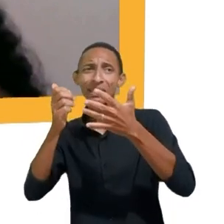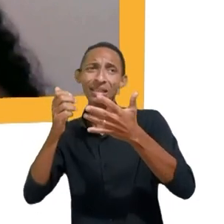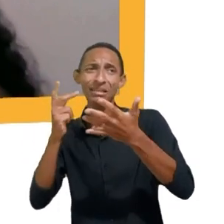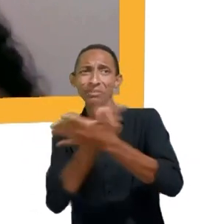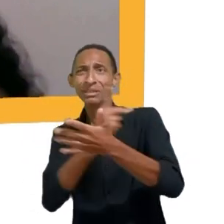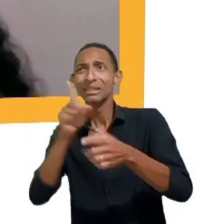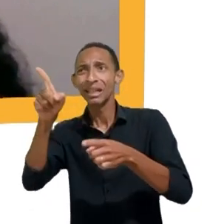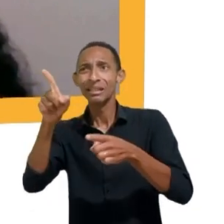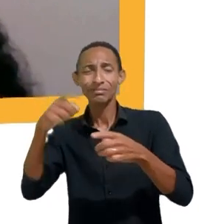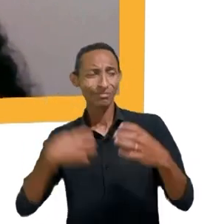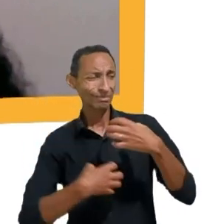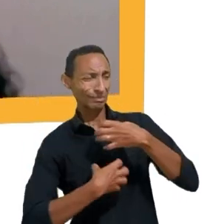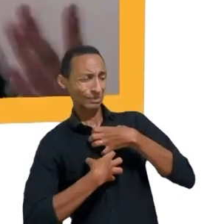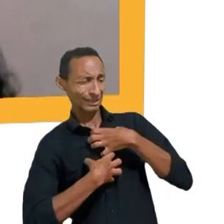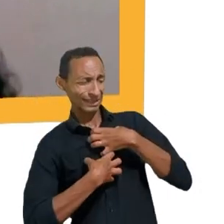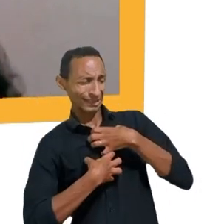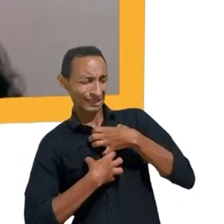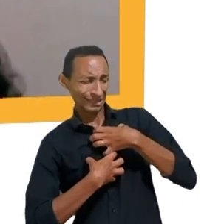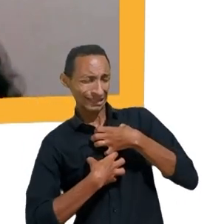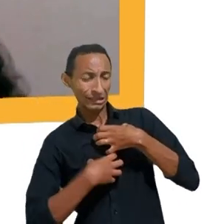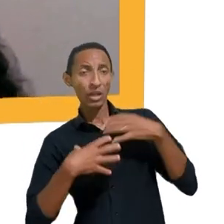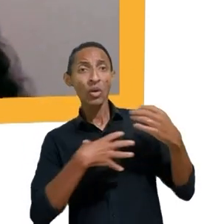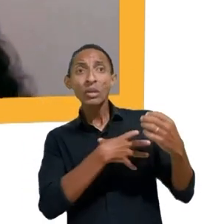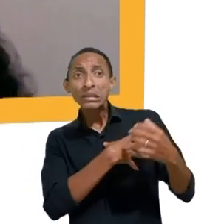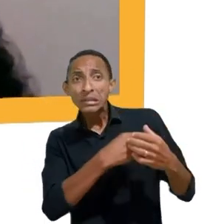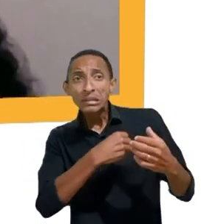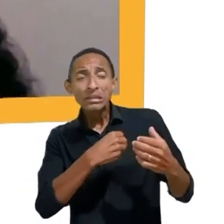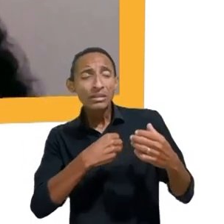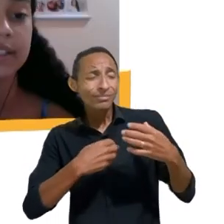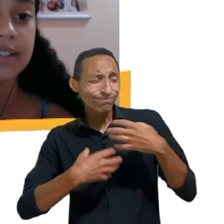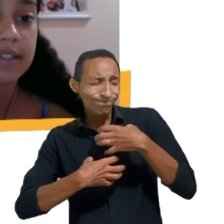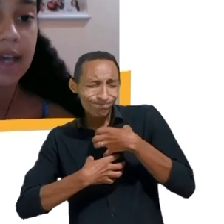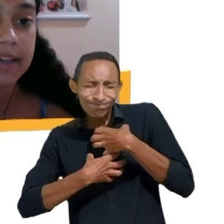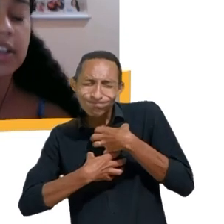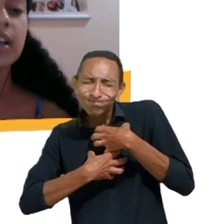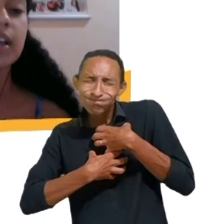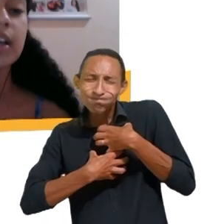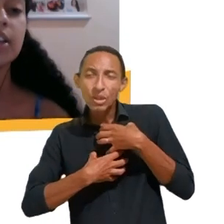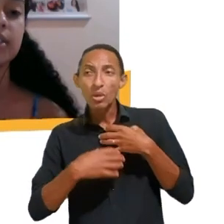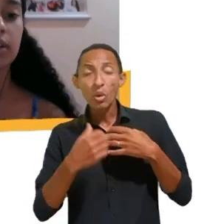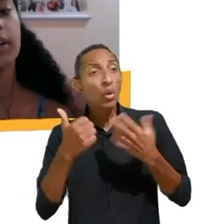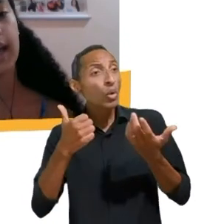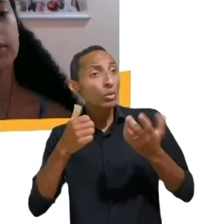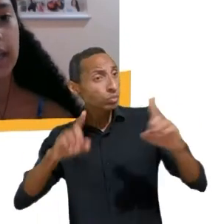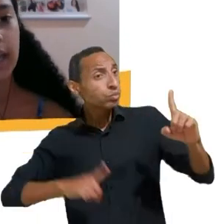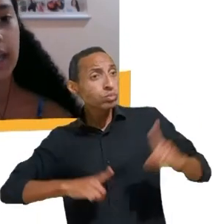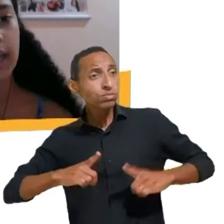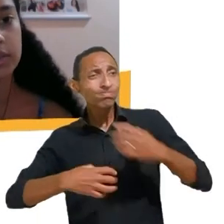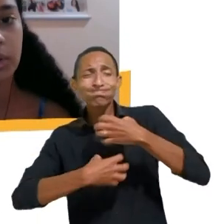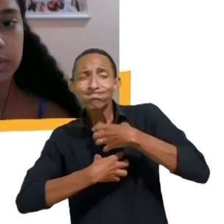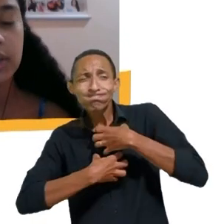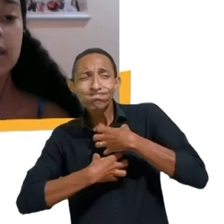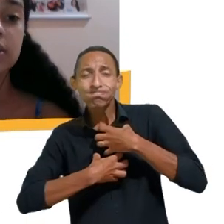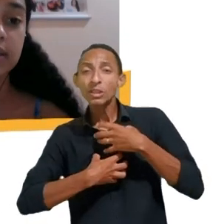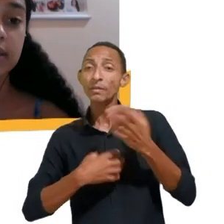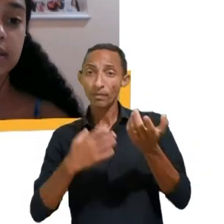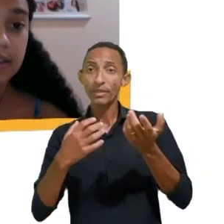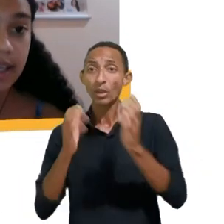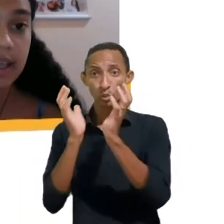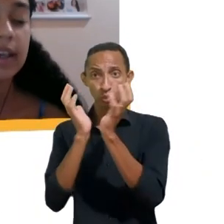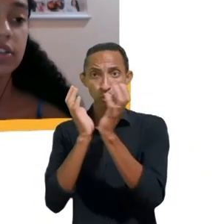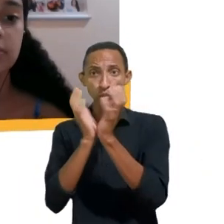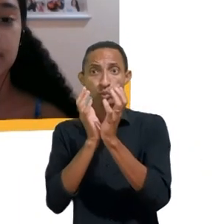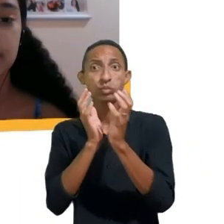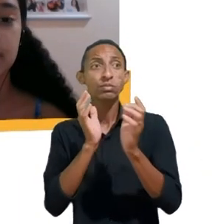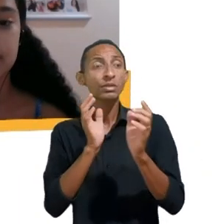filho o seu primo a pessoa que está do seu lado então a gente fala sobre essa necessidade de se colocar no lugar do outro e